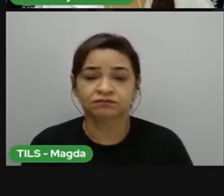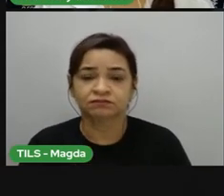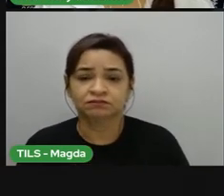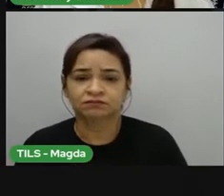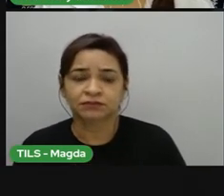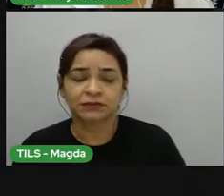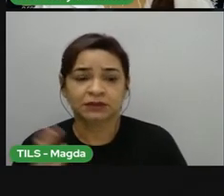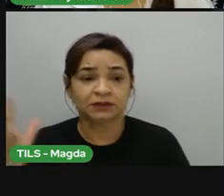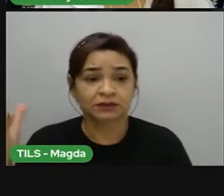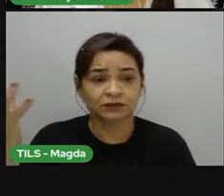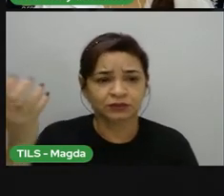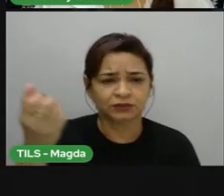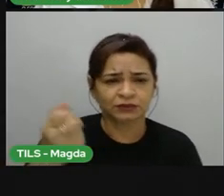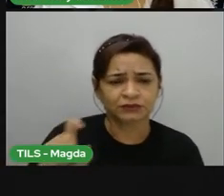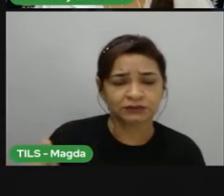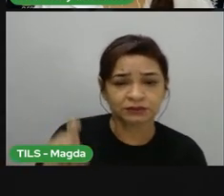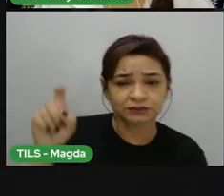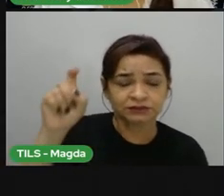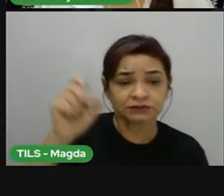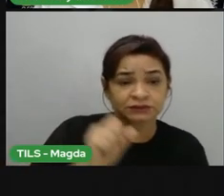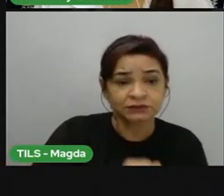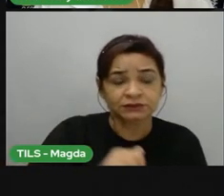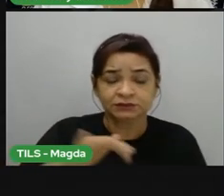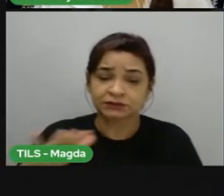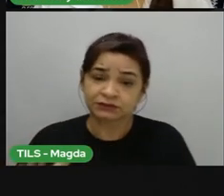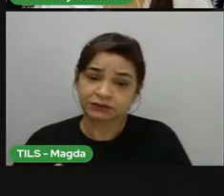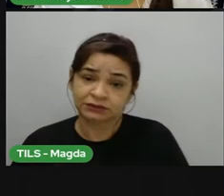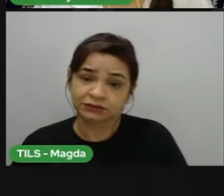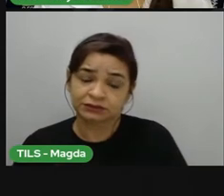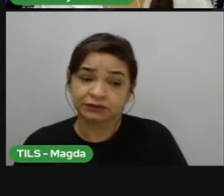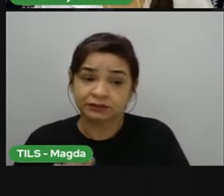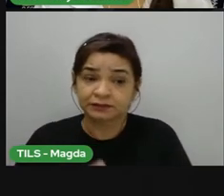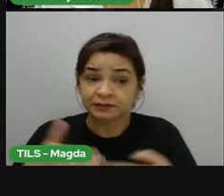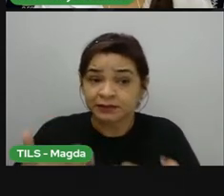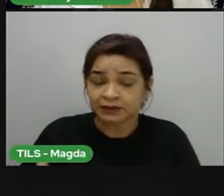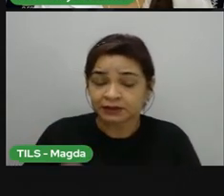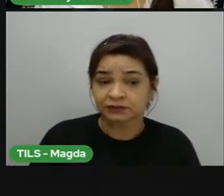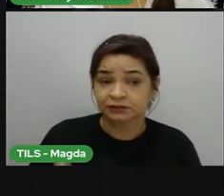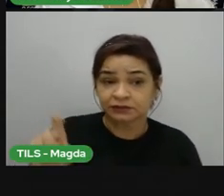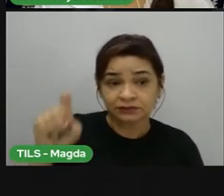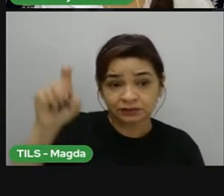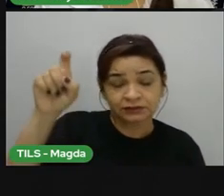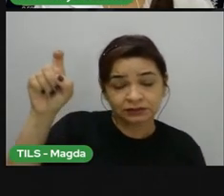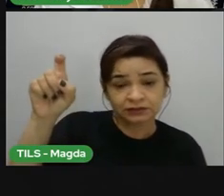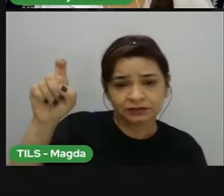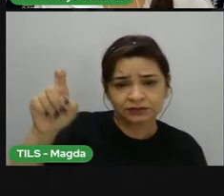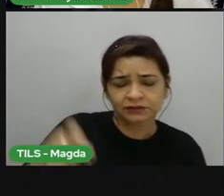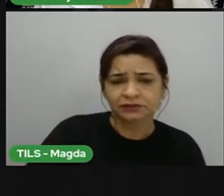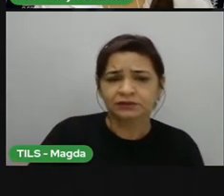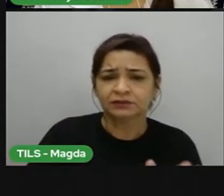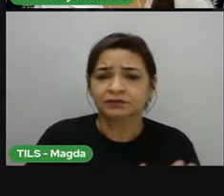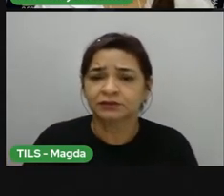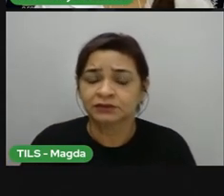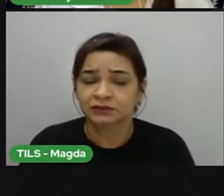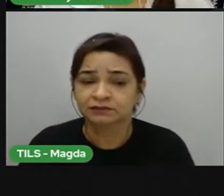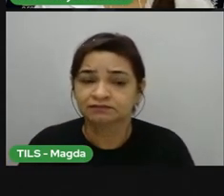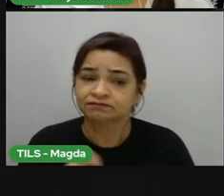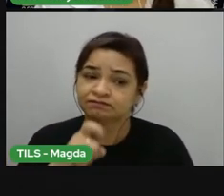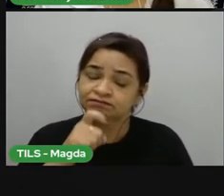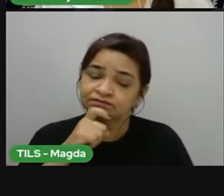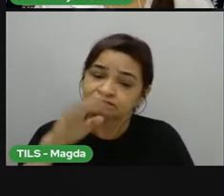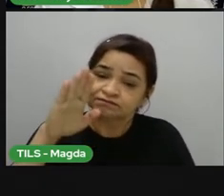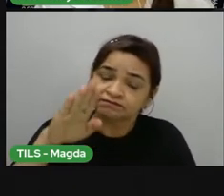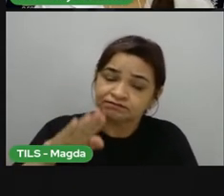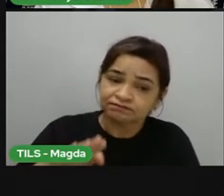de altitude possui características do clima tropical, mas devido à altitude mais elevada, apresenta temperaturas mais baixas, com média